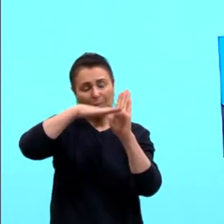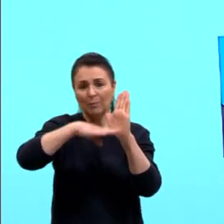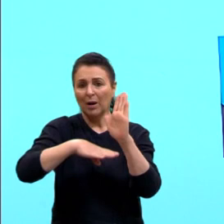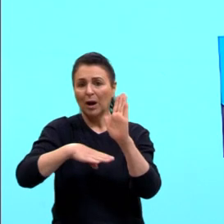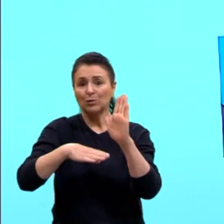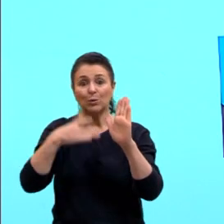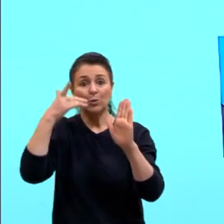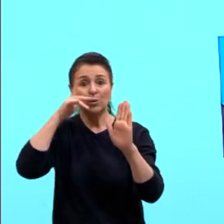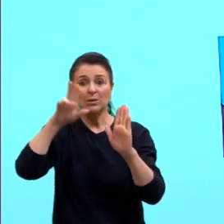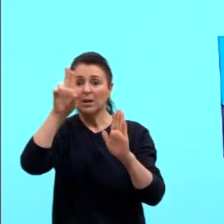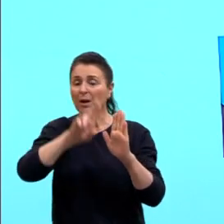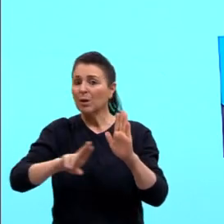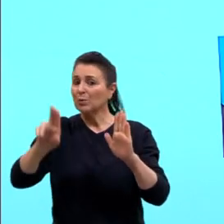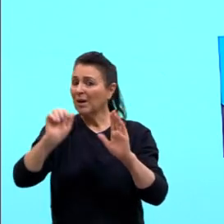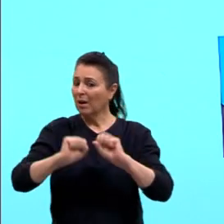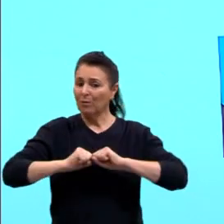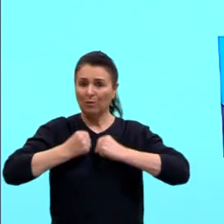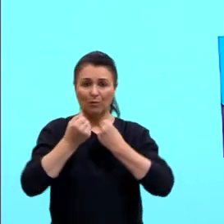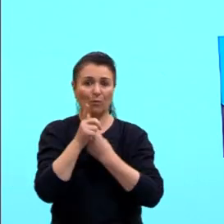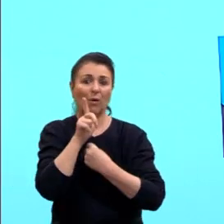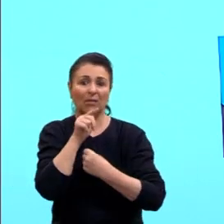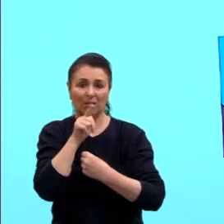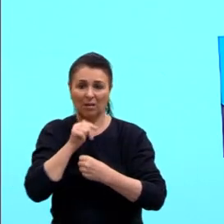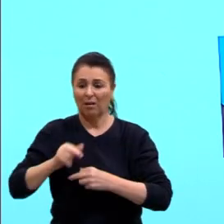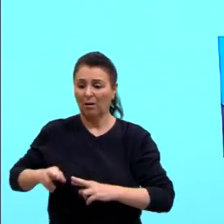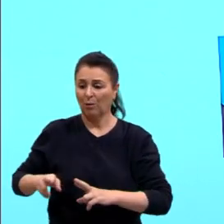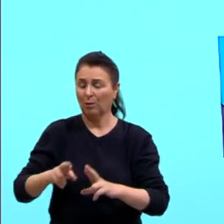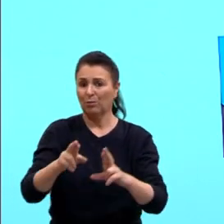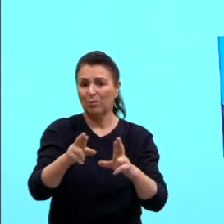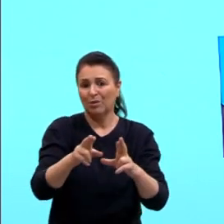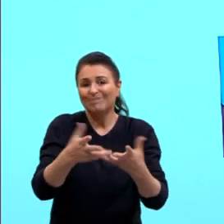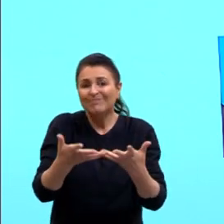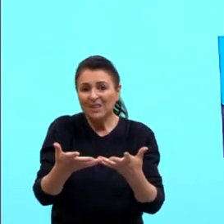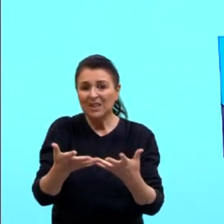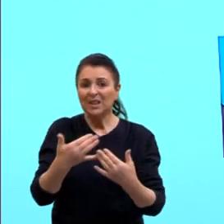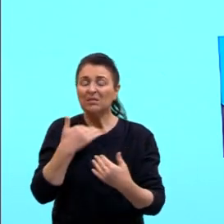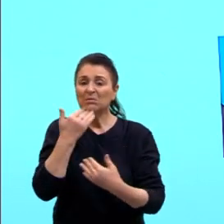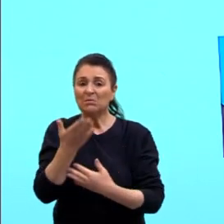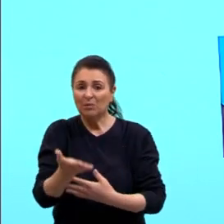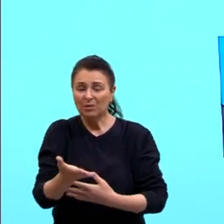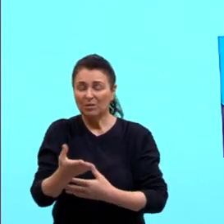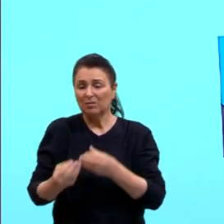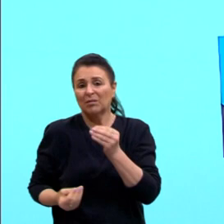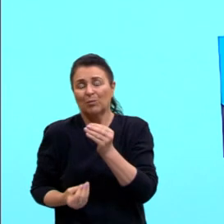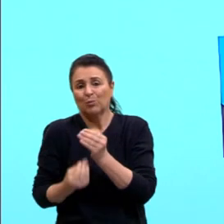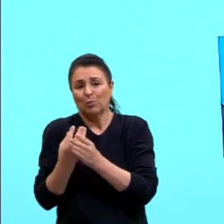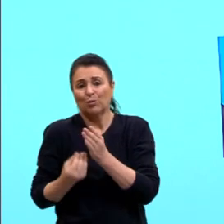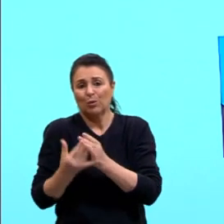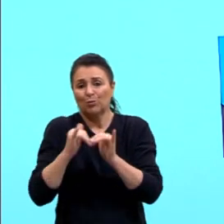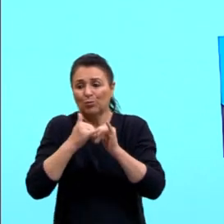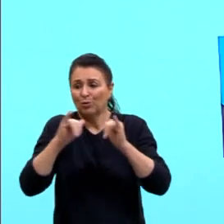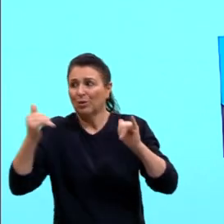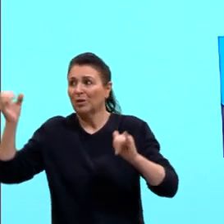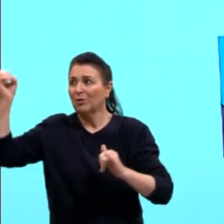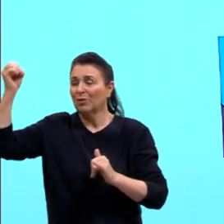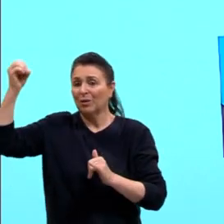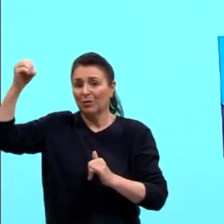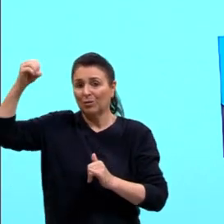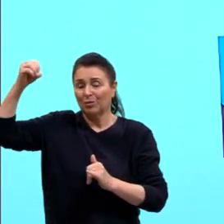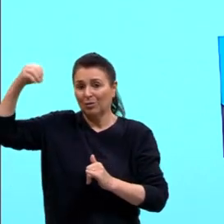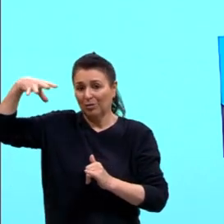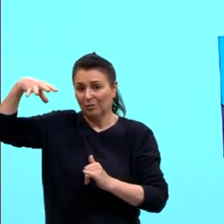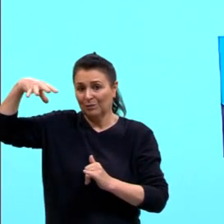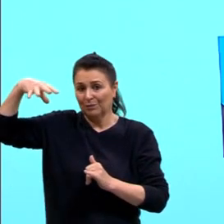força dele, a força motriz, aí acaba, né, ficando ocioso ali aquela produção de energia elétrica, tá, aquela